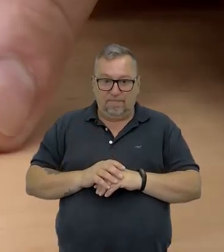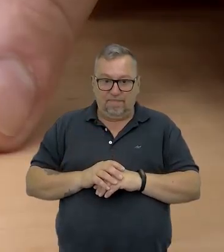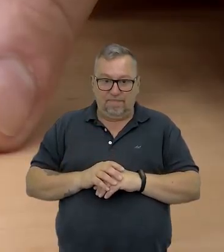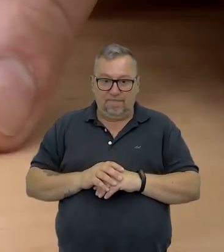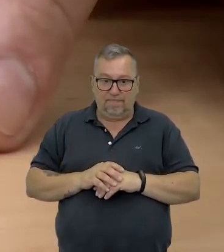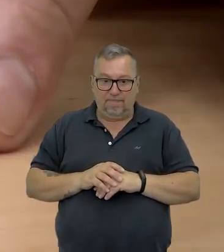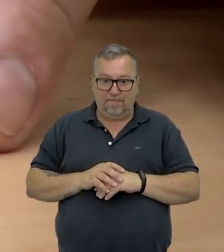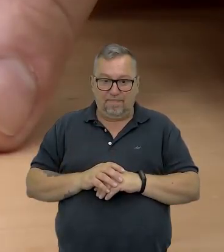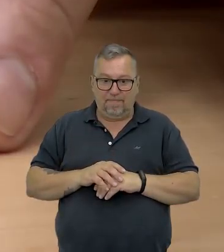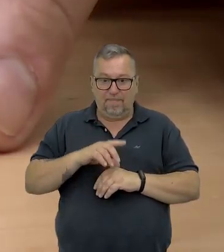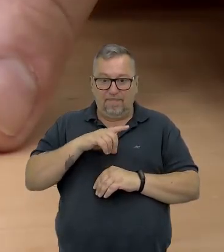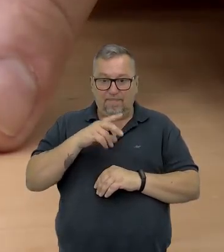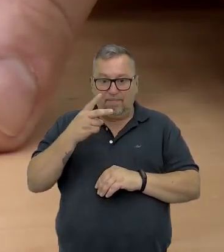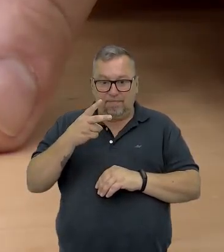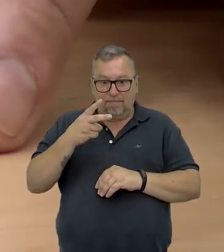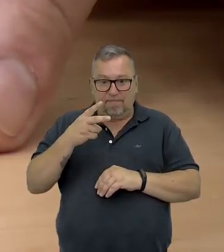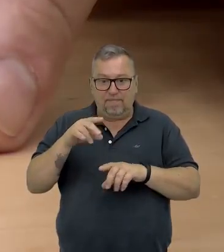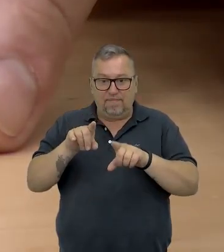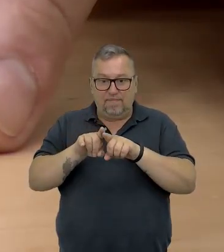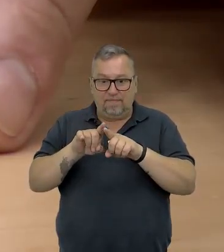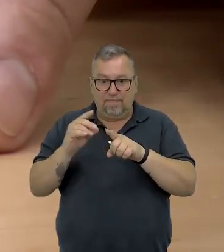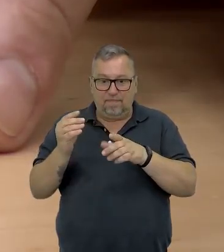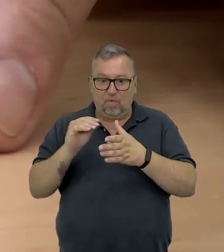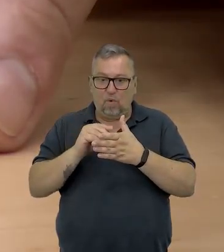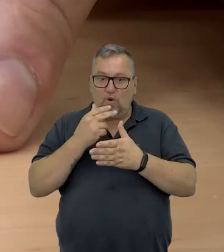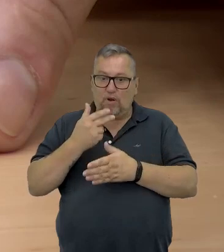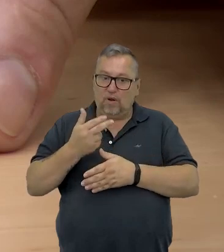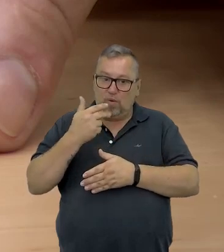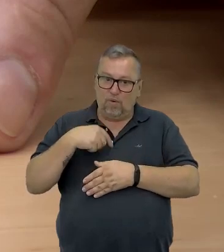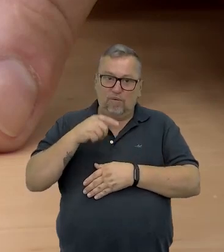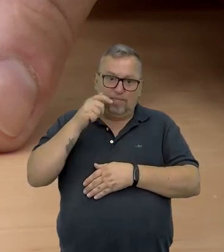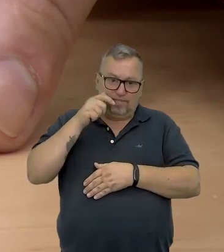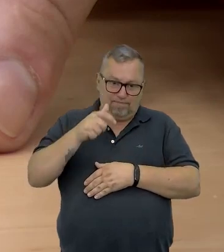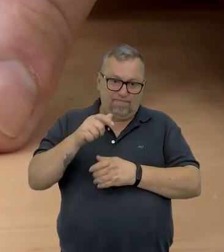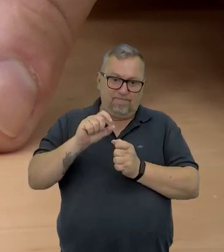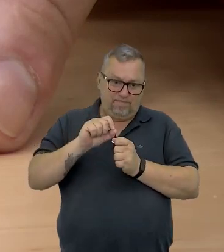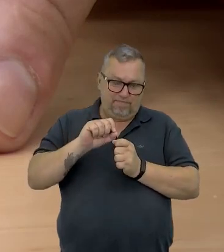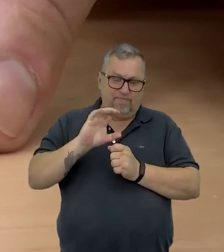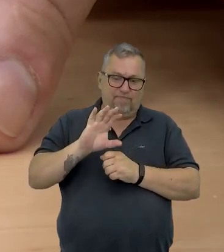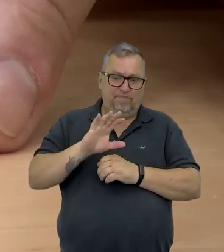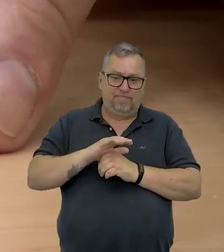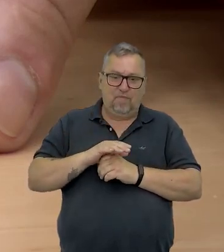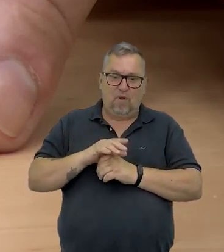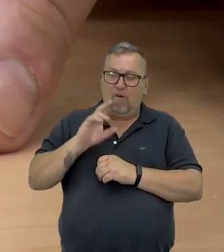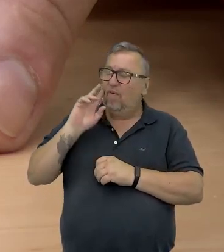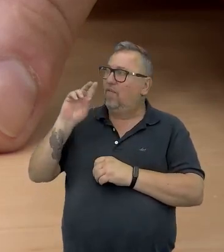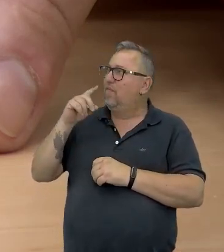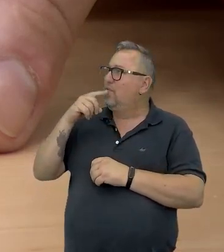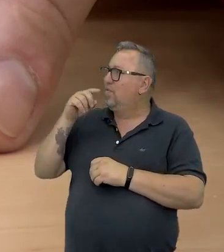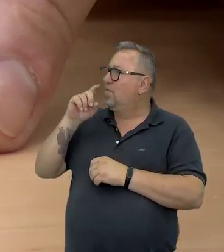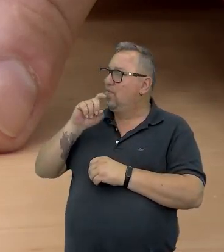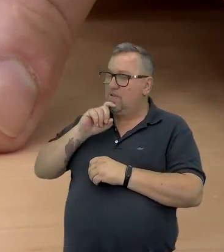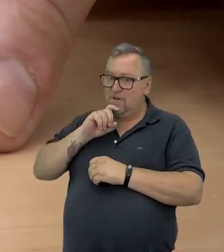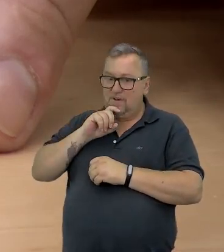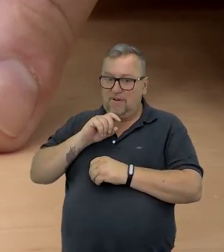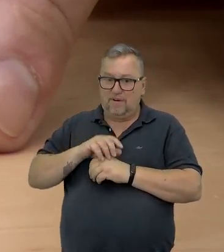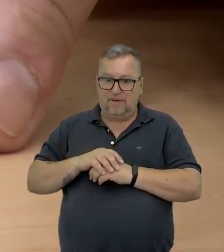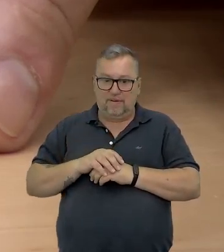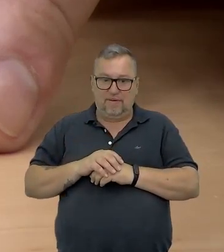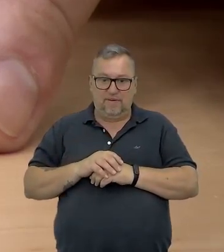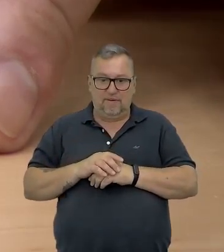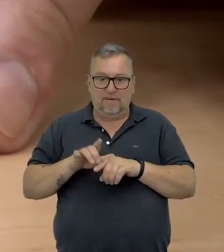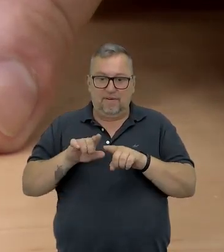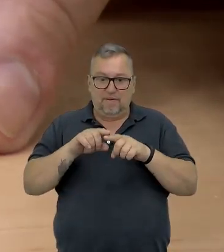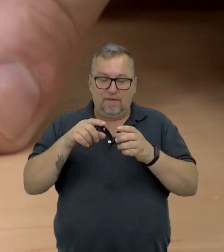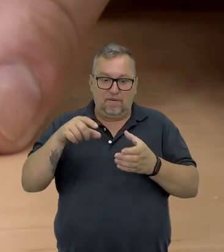Temos os dois fios. Coloquei um de cada cor aqui. É interessante a gente fazer isso, tá? É ligado na placa do